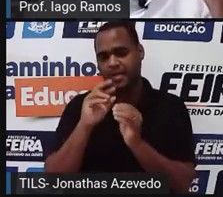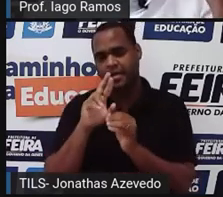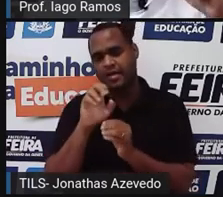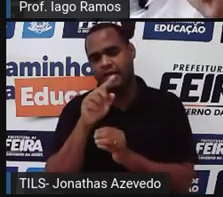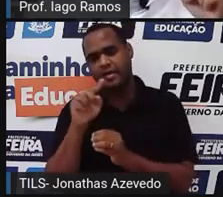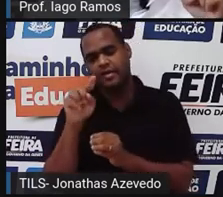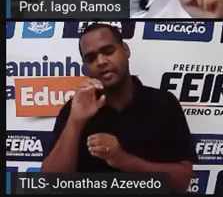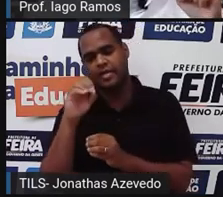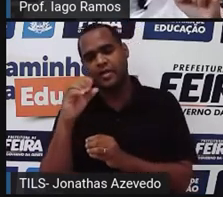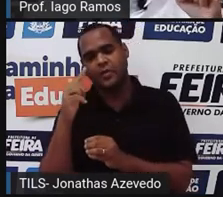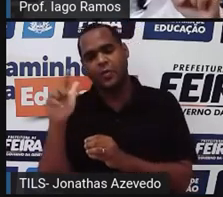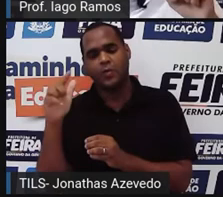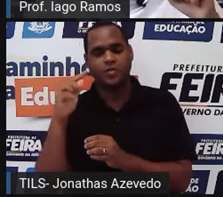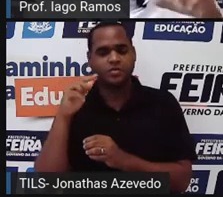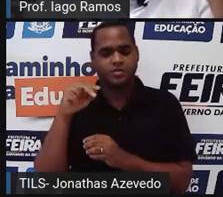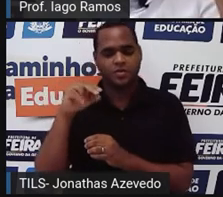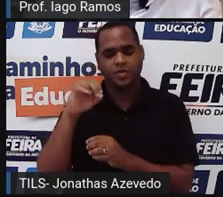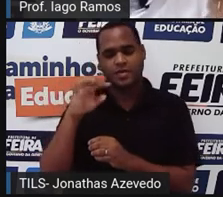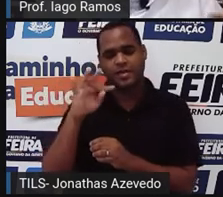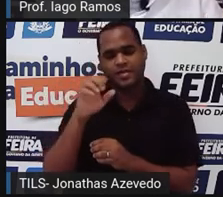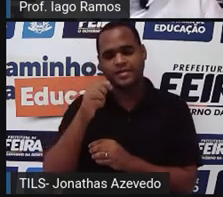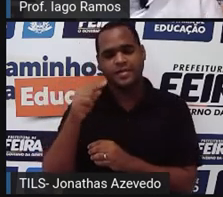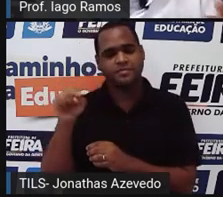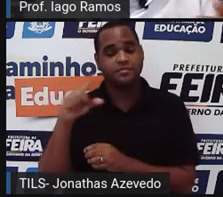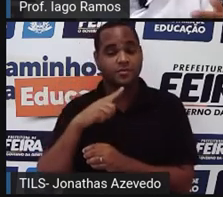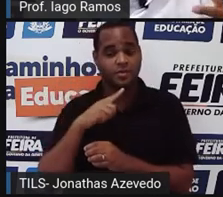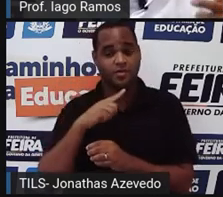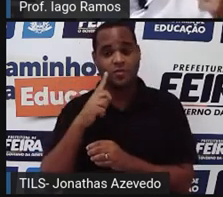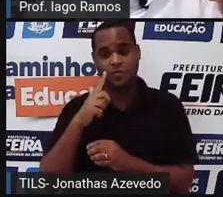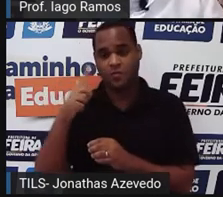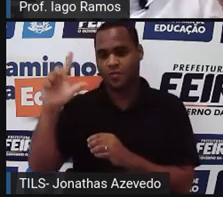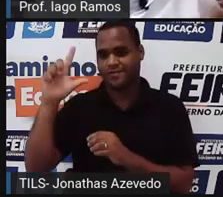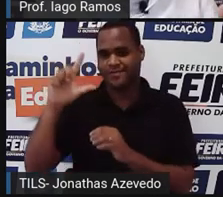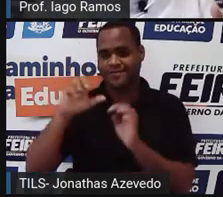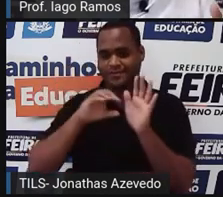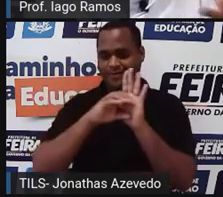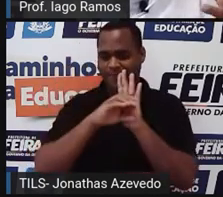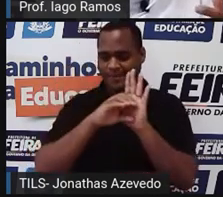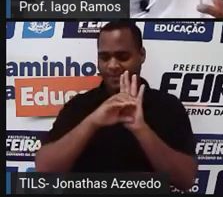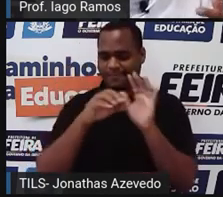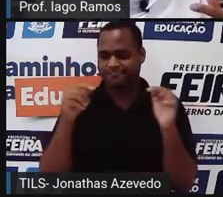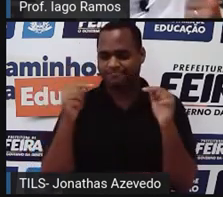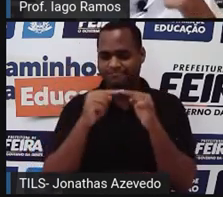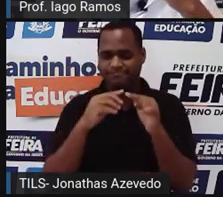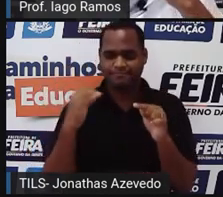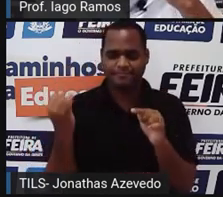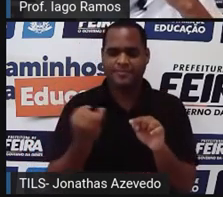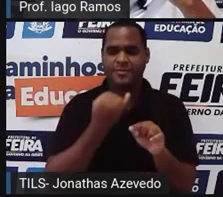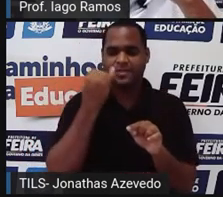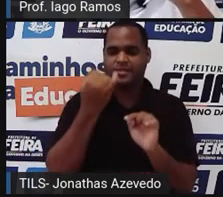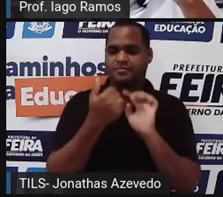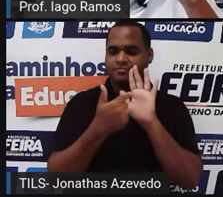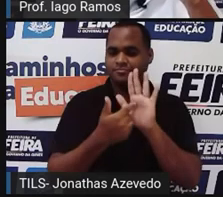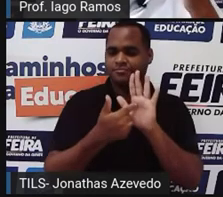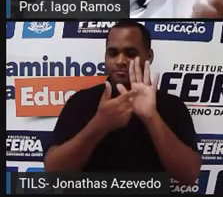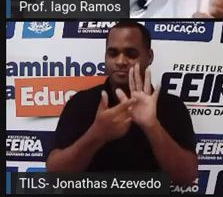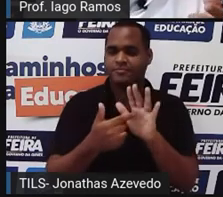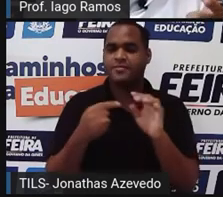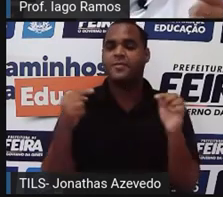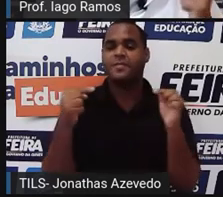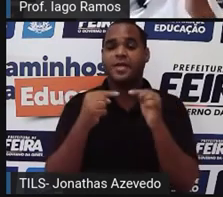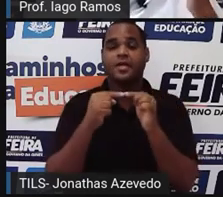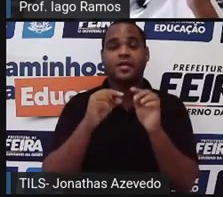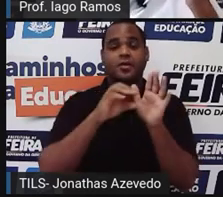aquelas notações, tem outro conceito muito importante. E esse